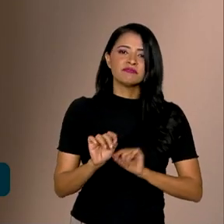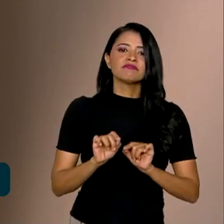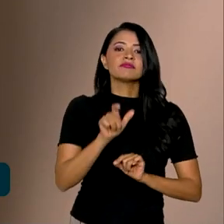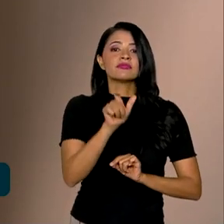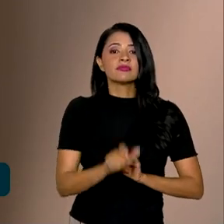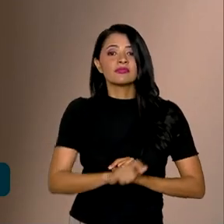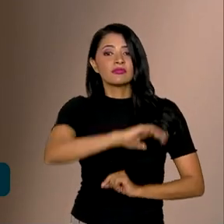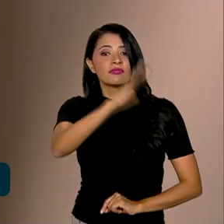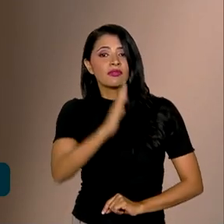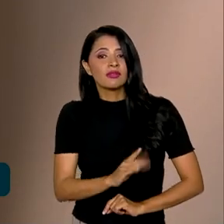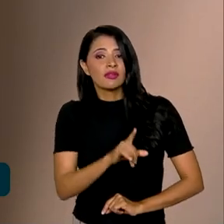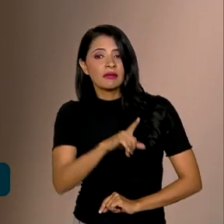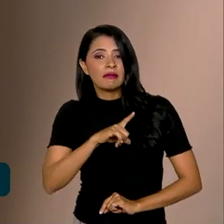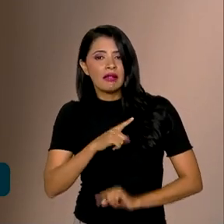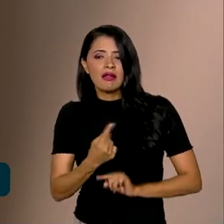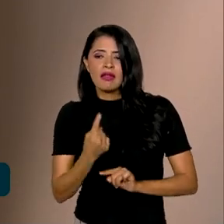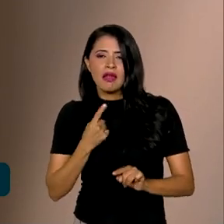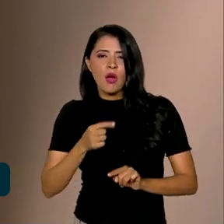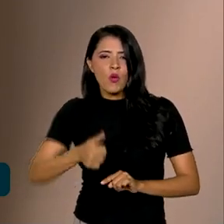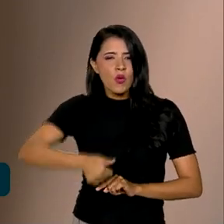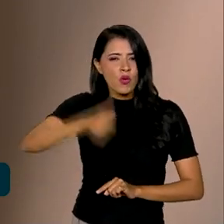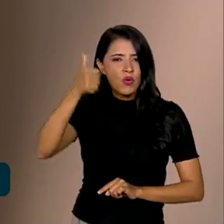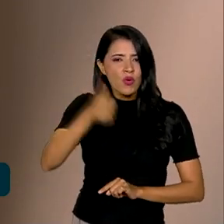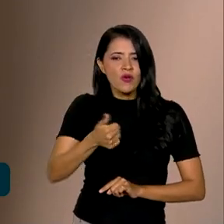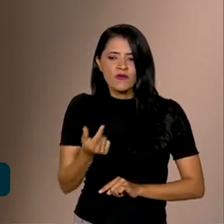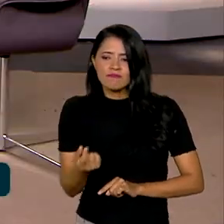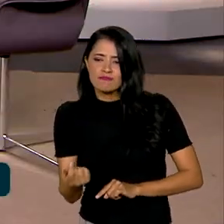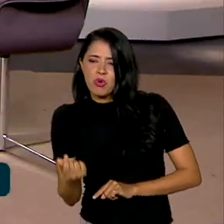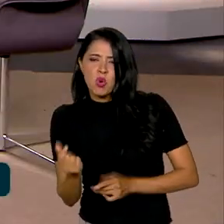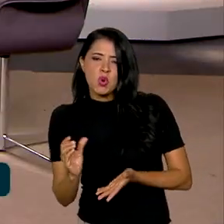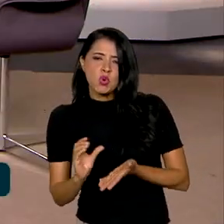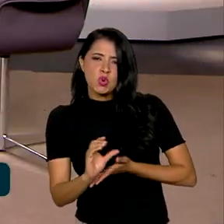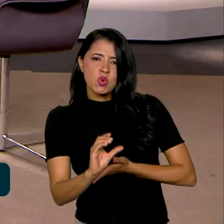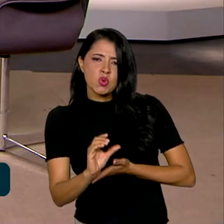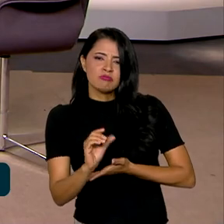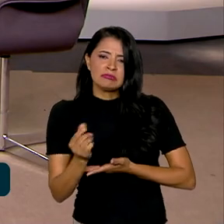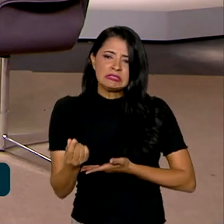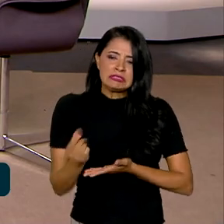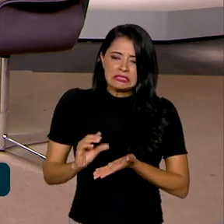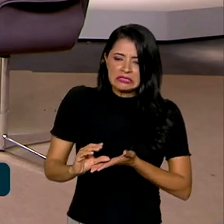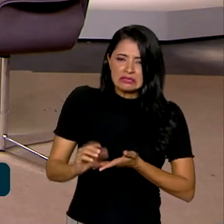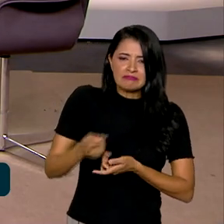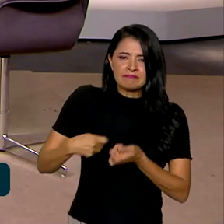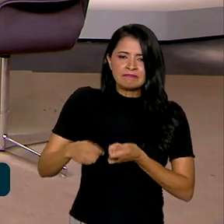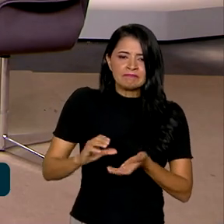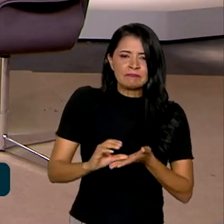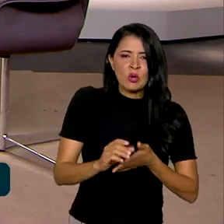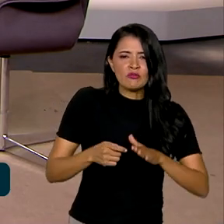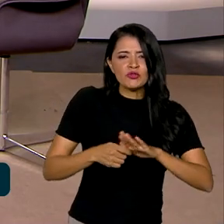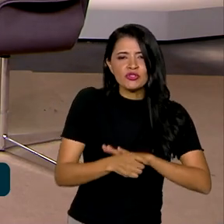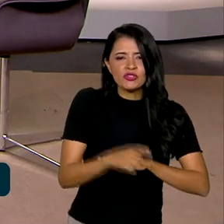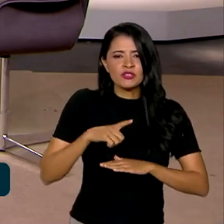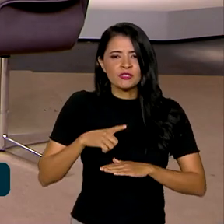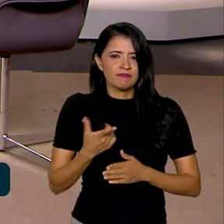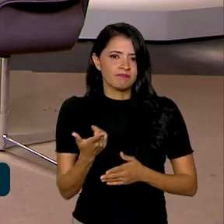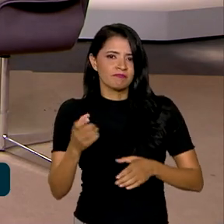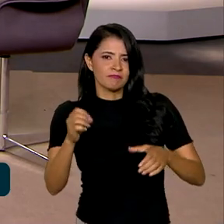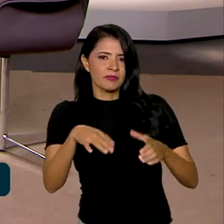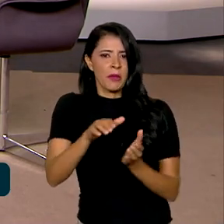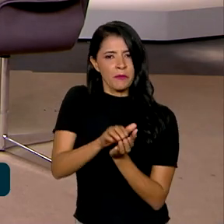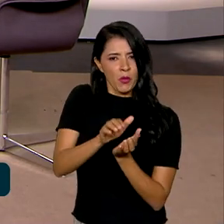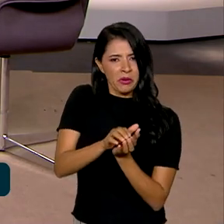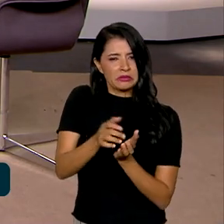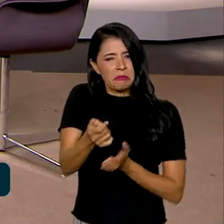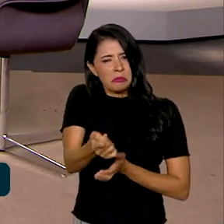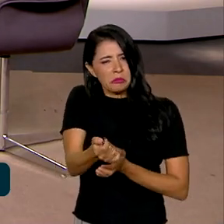brasileiro que, desde aquele que tem um valor muito pequeno de economia para investir, uma capacidade de